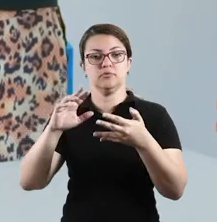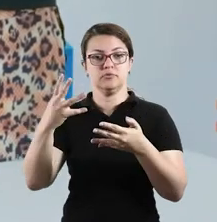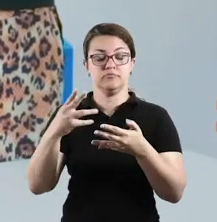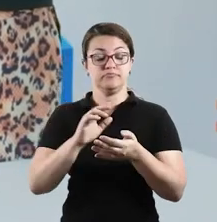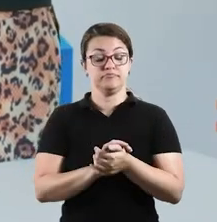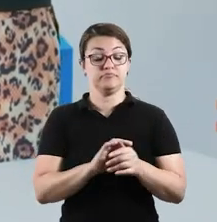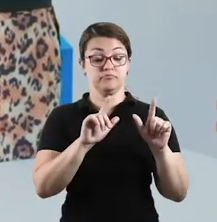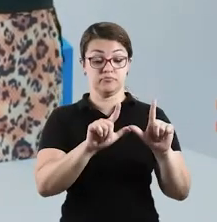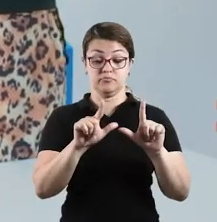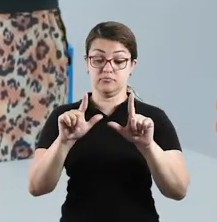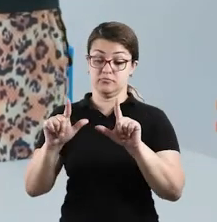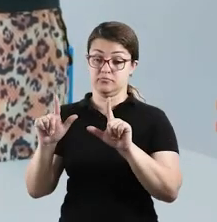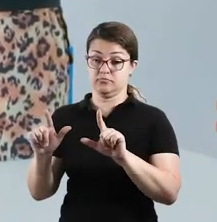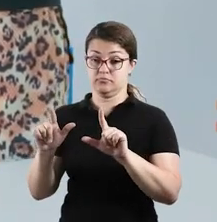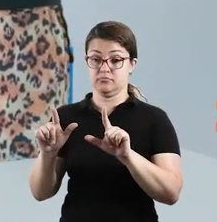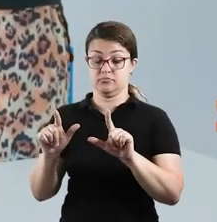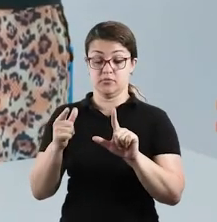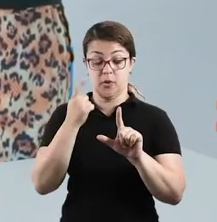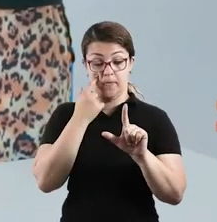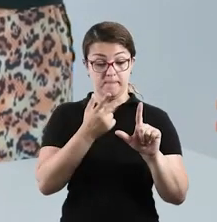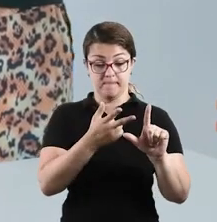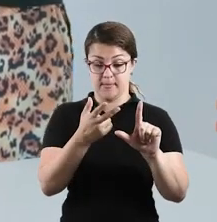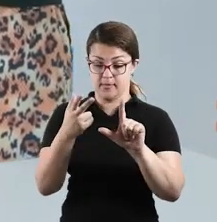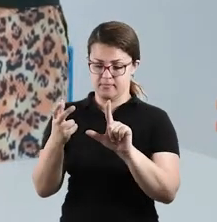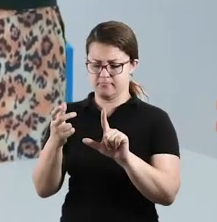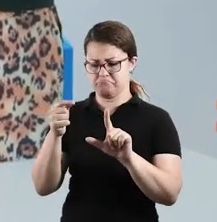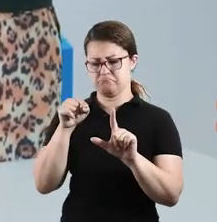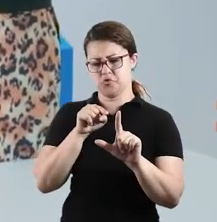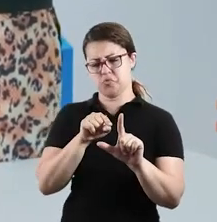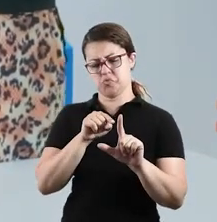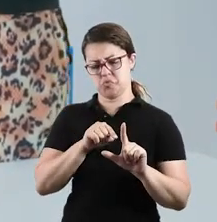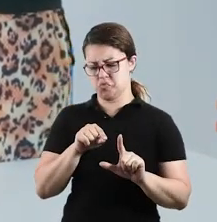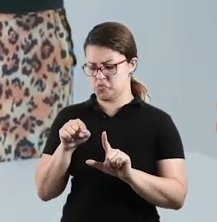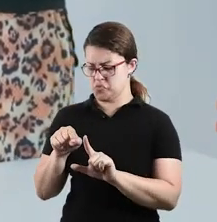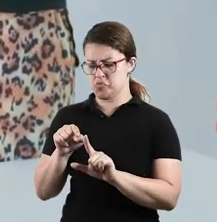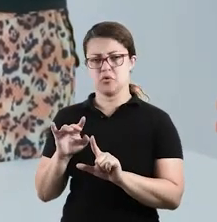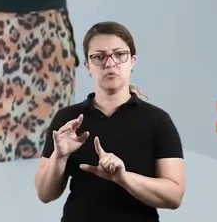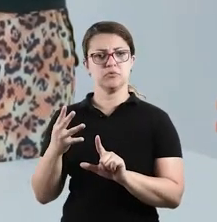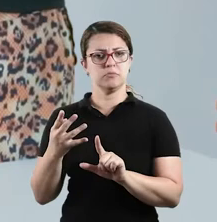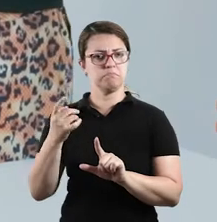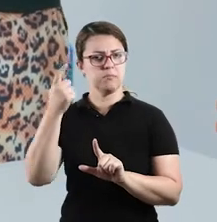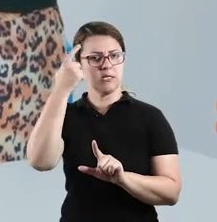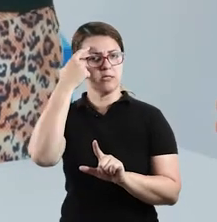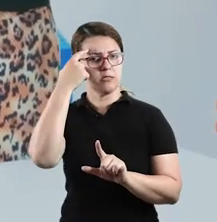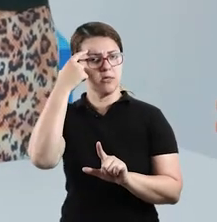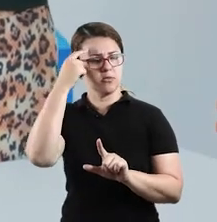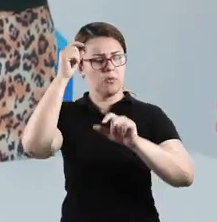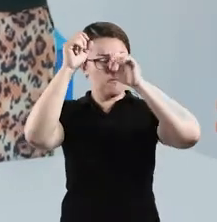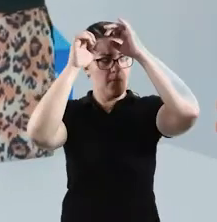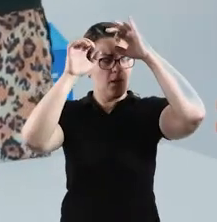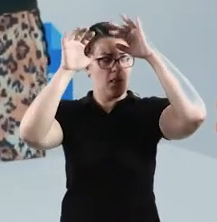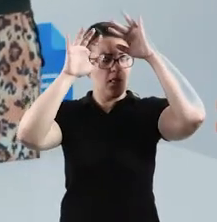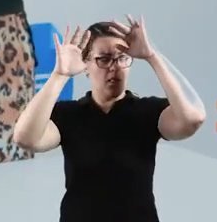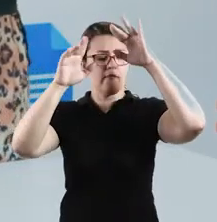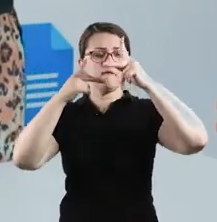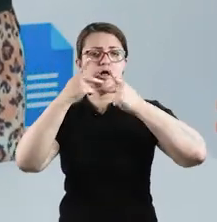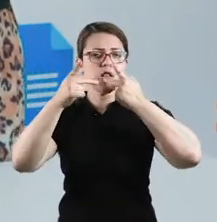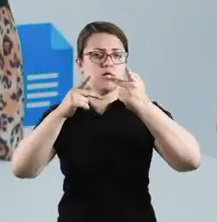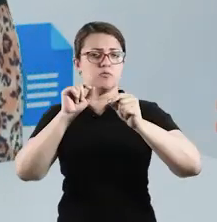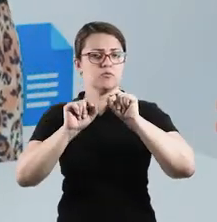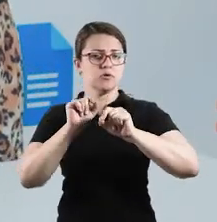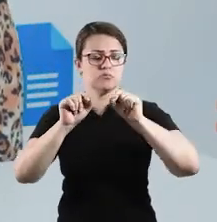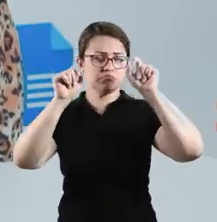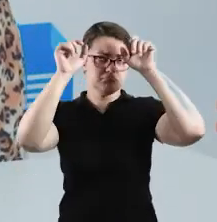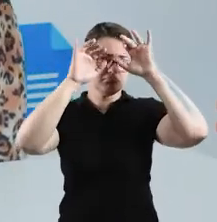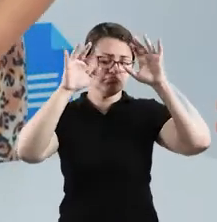você vai observar as cenas e vai escrever dentro dos balões o que você imagina que os personagens abaixo estão pensando e falando.